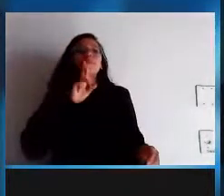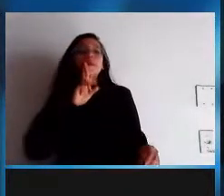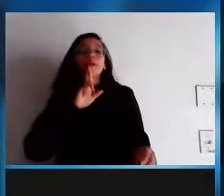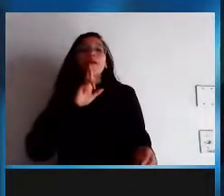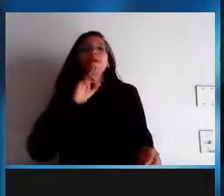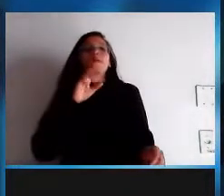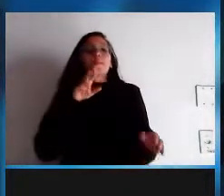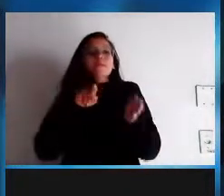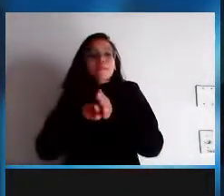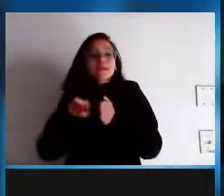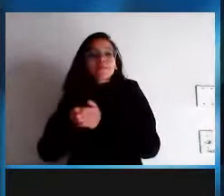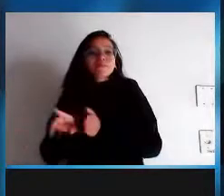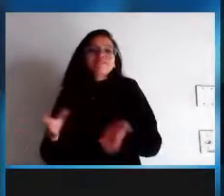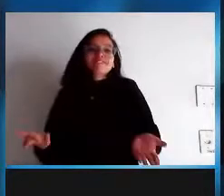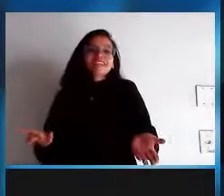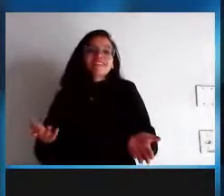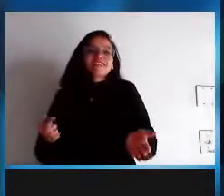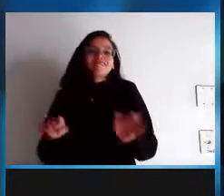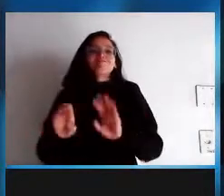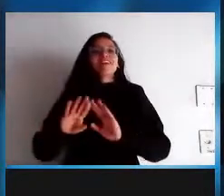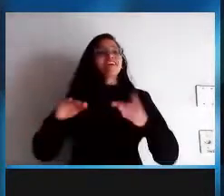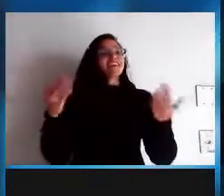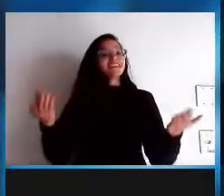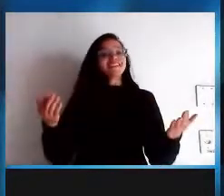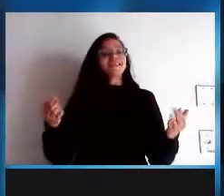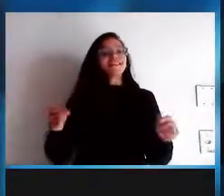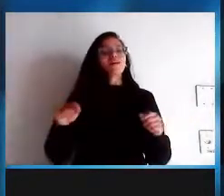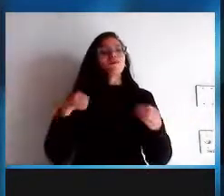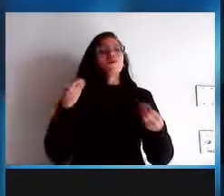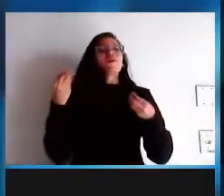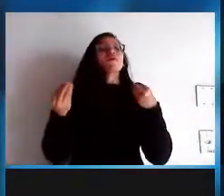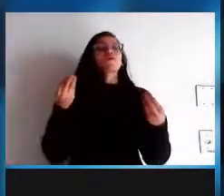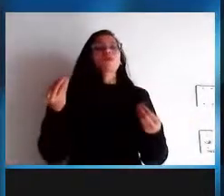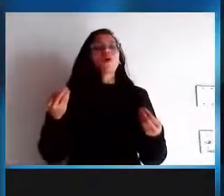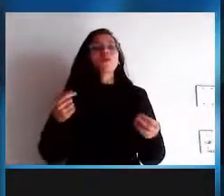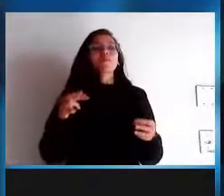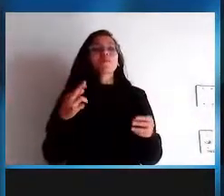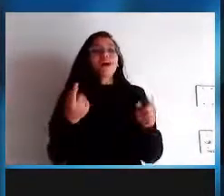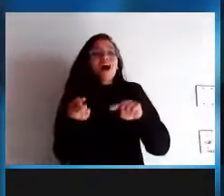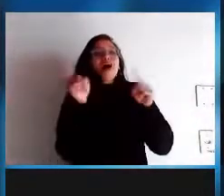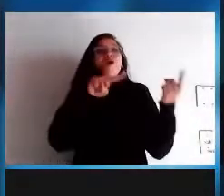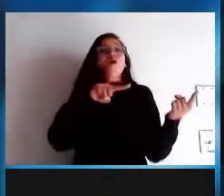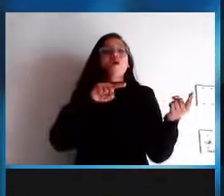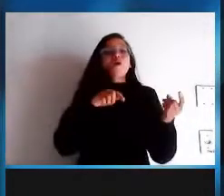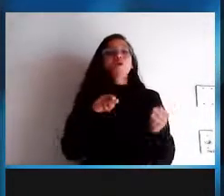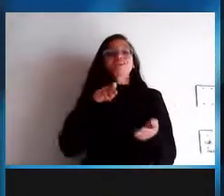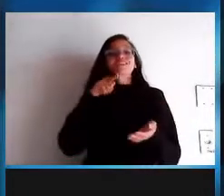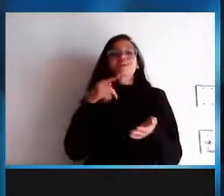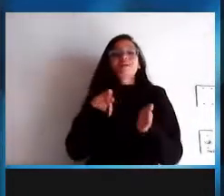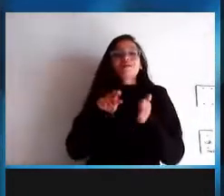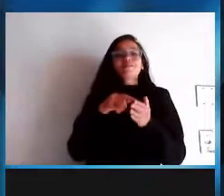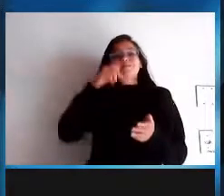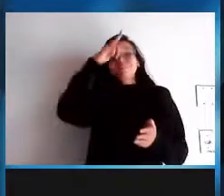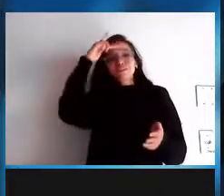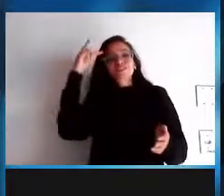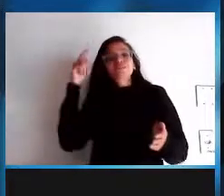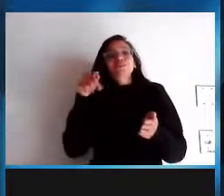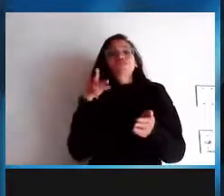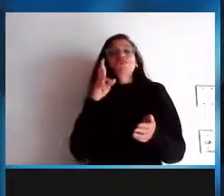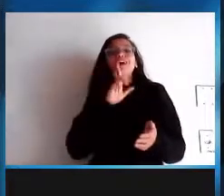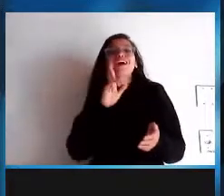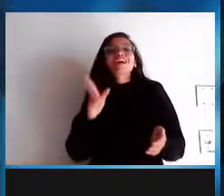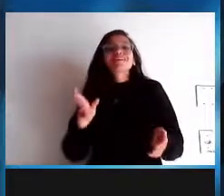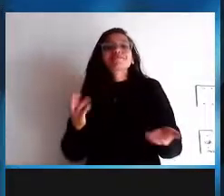acumulasse isso registrasse isso e pudesse passar para outras pessoas e essas outras pessoas também fornecerem essas